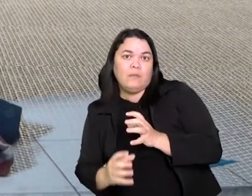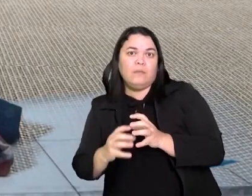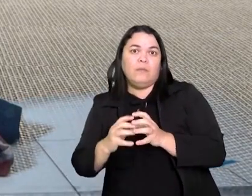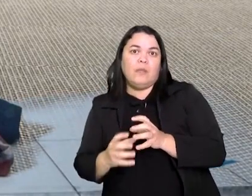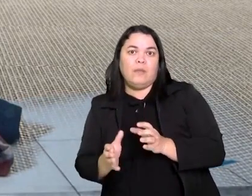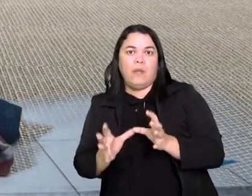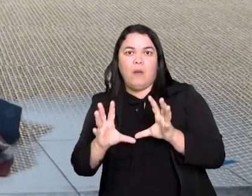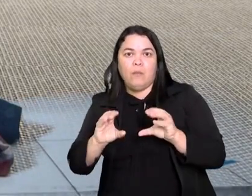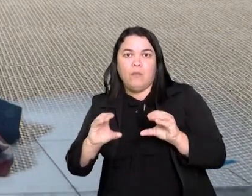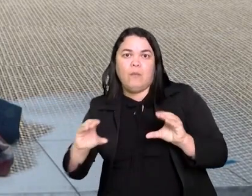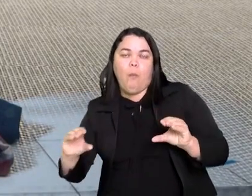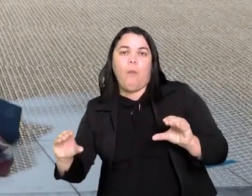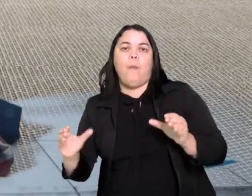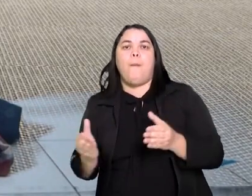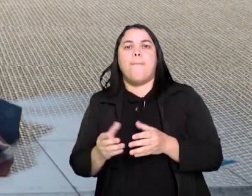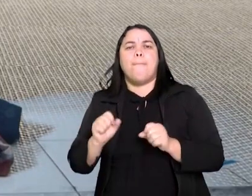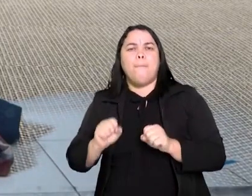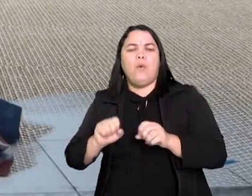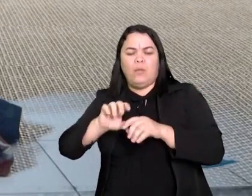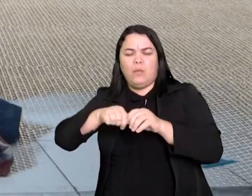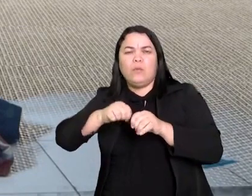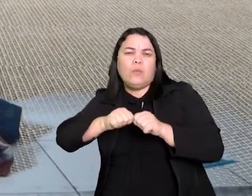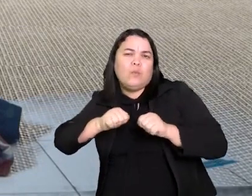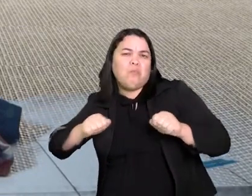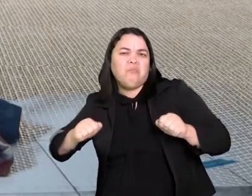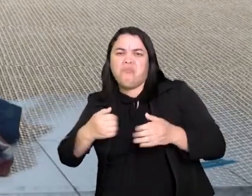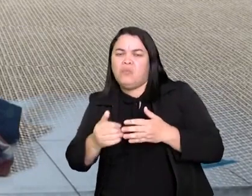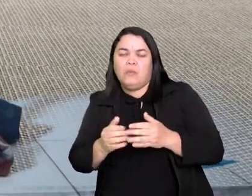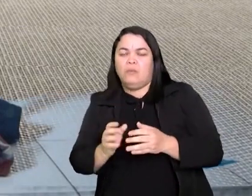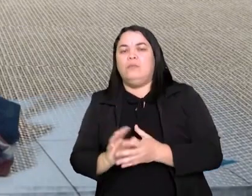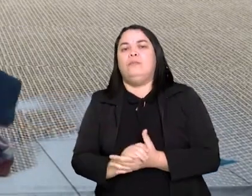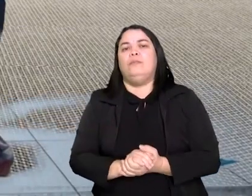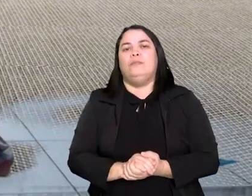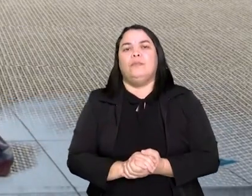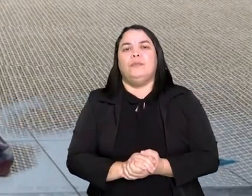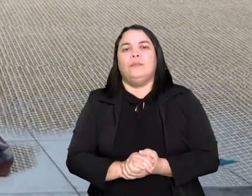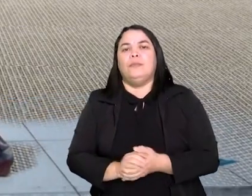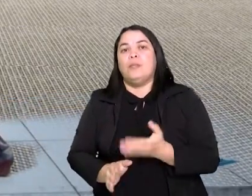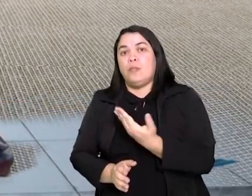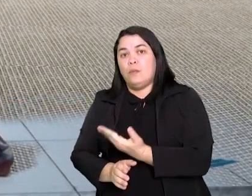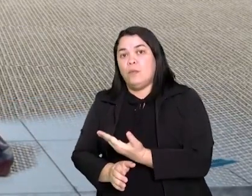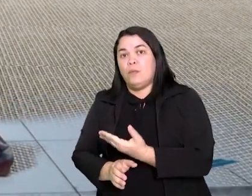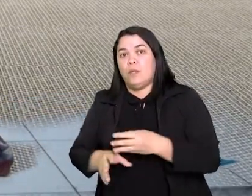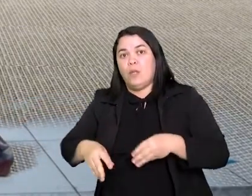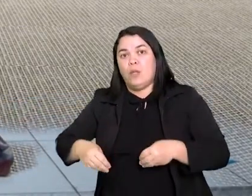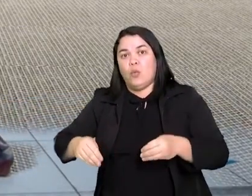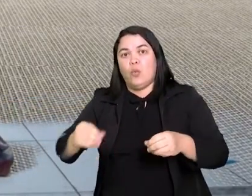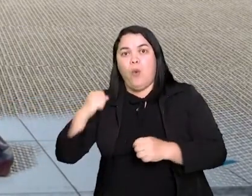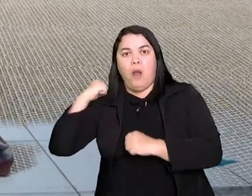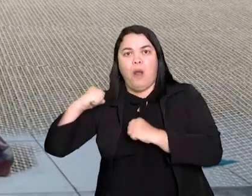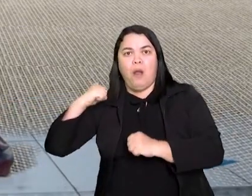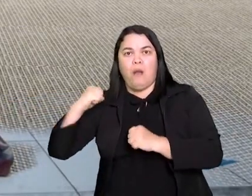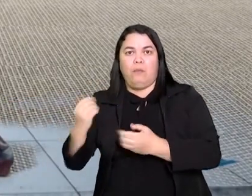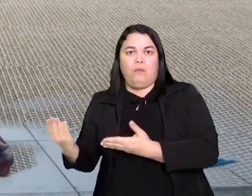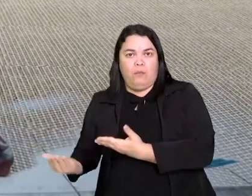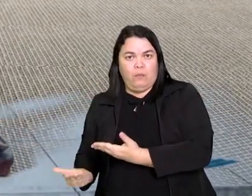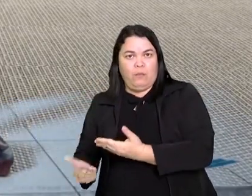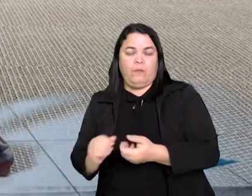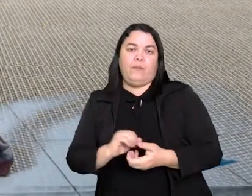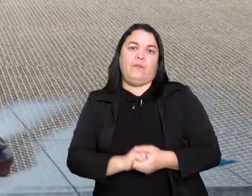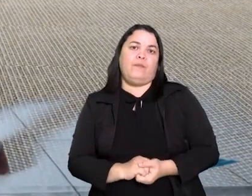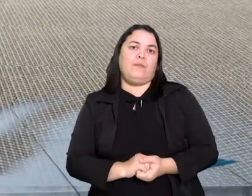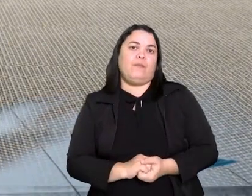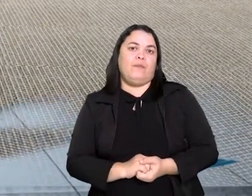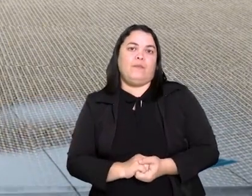soltas, certo? Pode ser uma corda de varal ou um tecido que vocês tenham em casa. E também uma toalha, porque eu vou dar braços ao meu